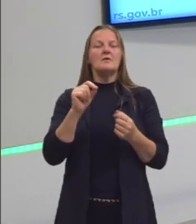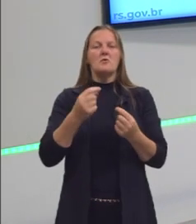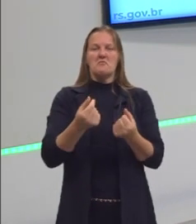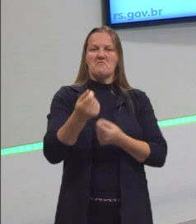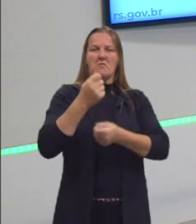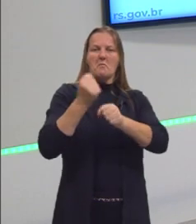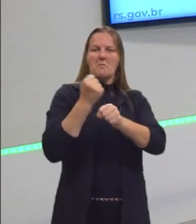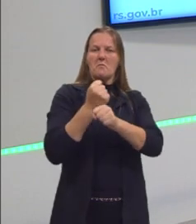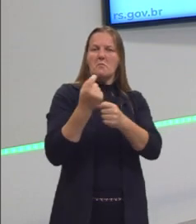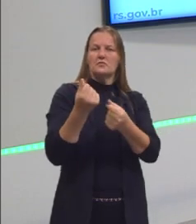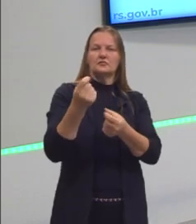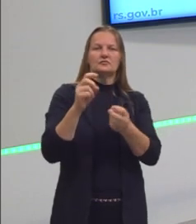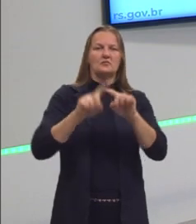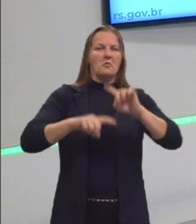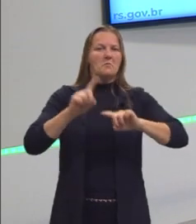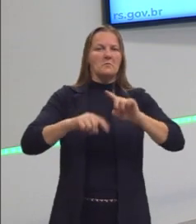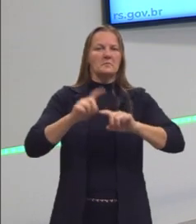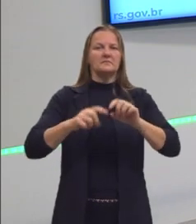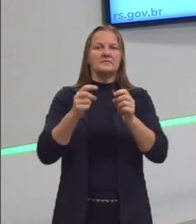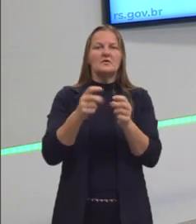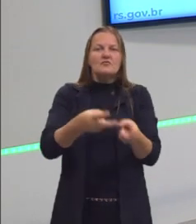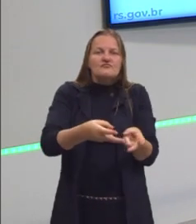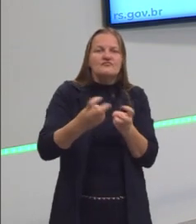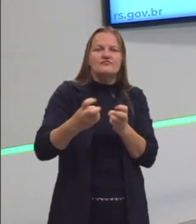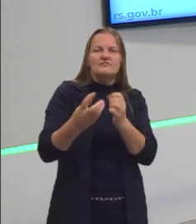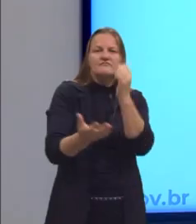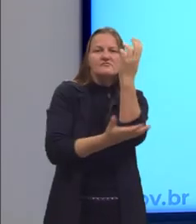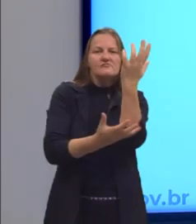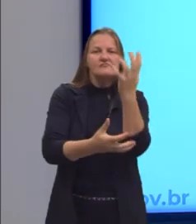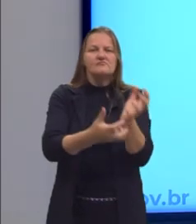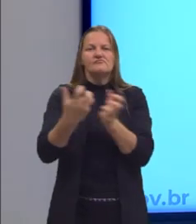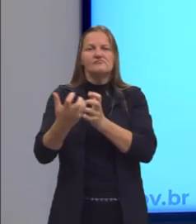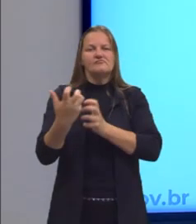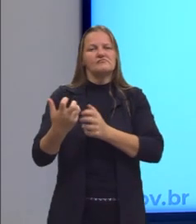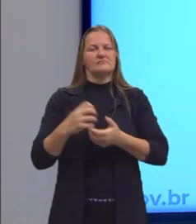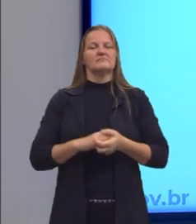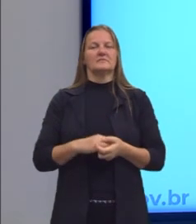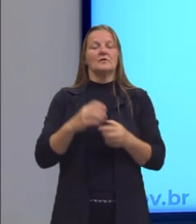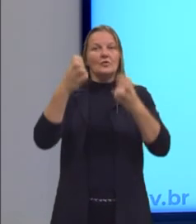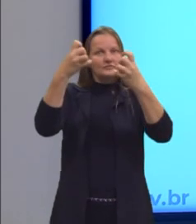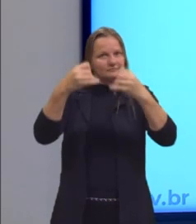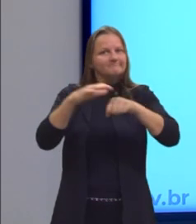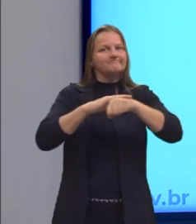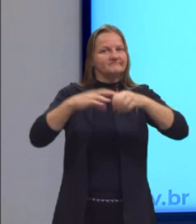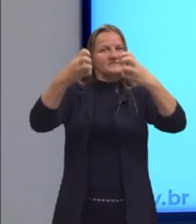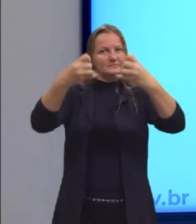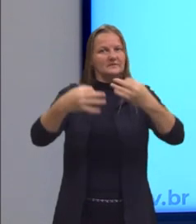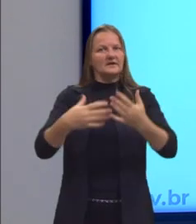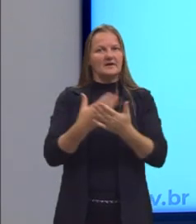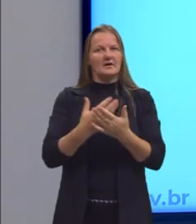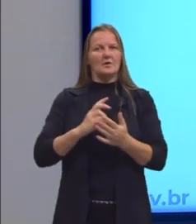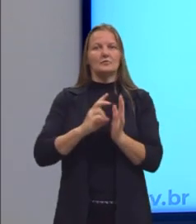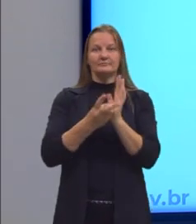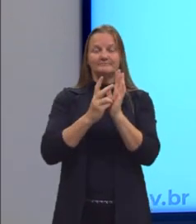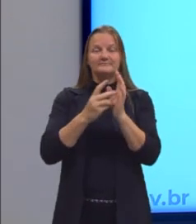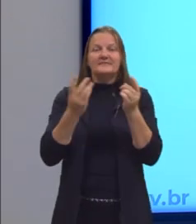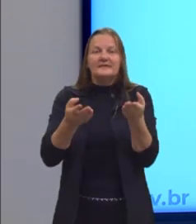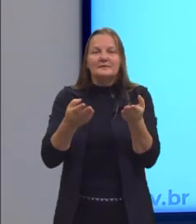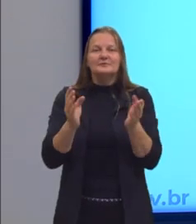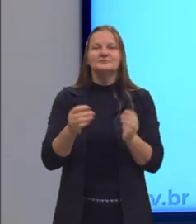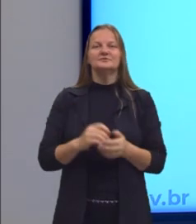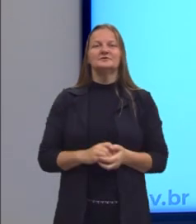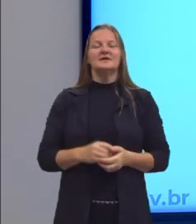produto, uma mercadoria, algo a ser explorado. E hoje a gente vai falar um pouquinho sobre essa história dos povos indígenas